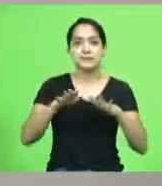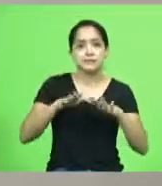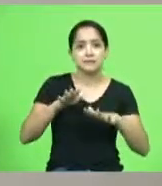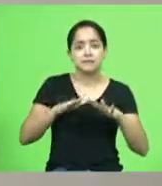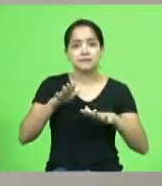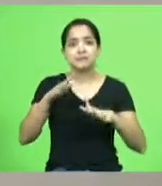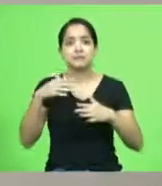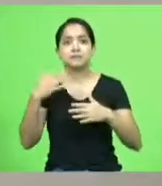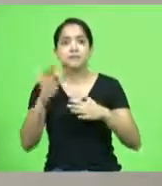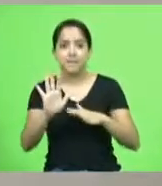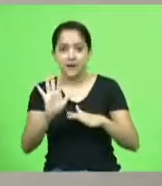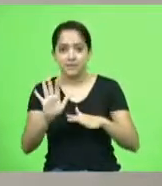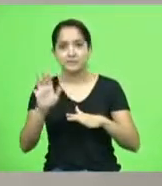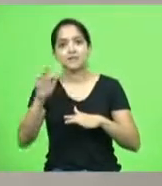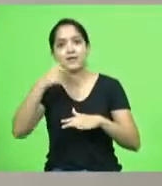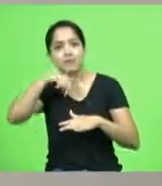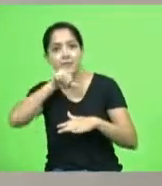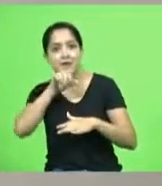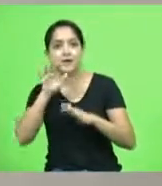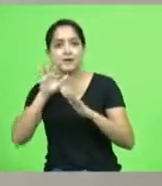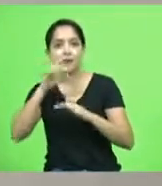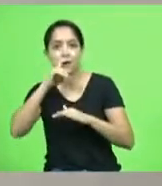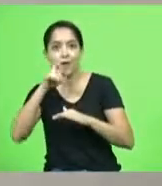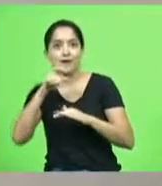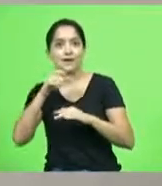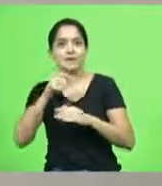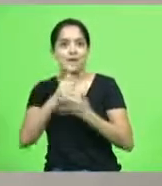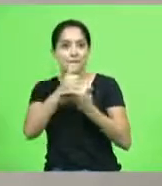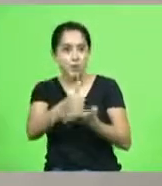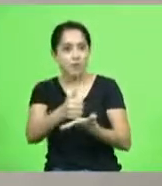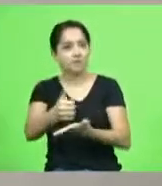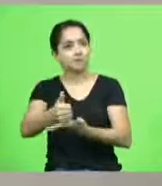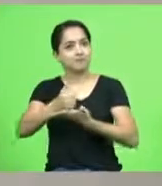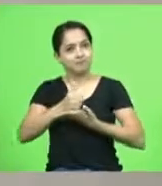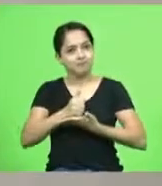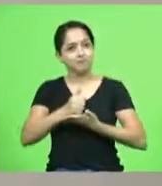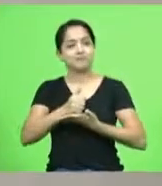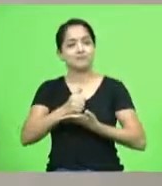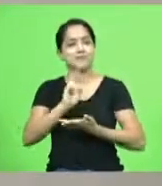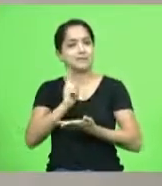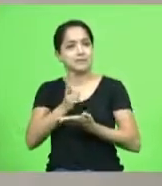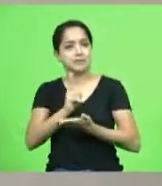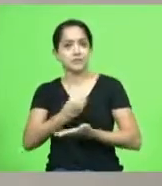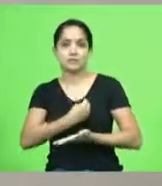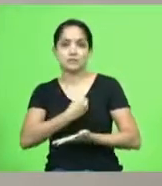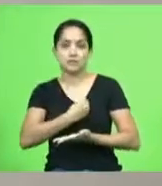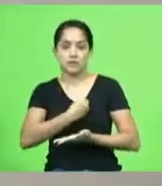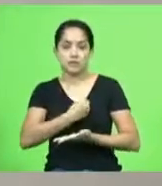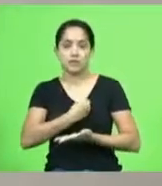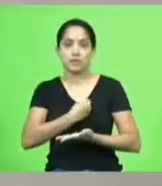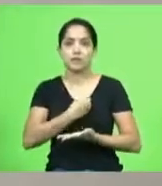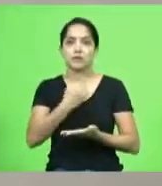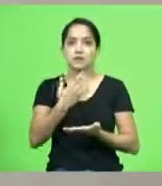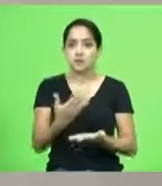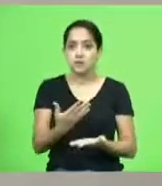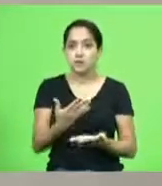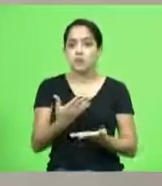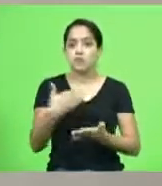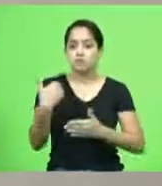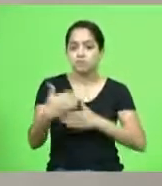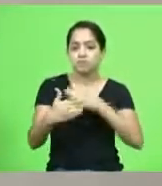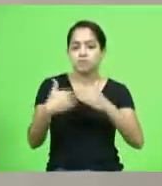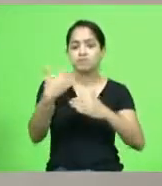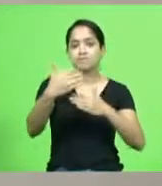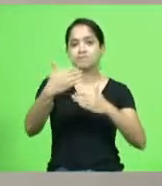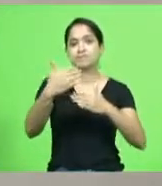lá estava a mãe lá estava o pai mas a mãe sempre muito presente na vida da gente então muito da nossa caminhada